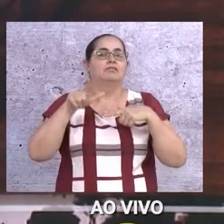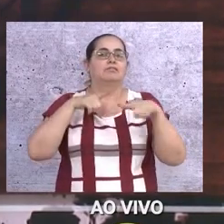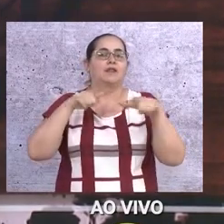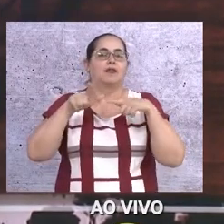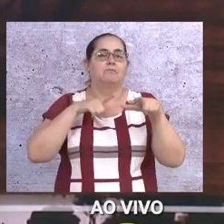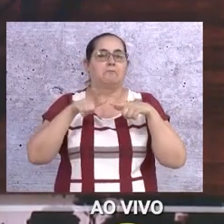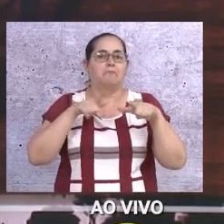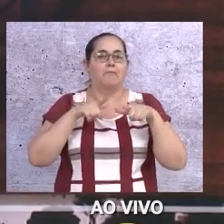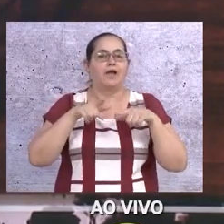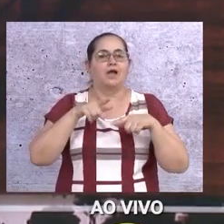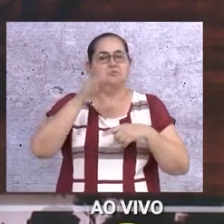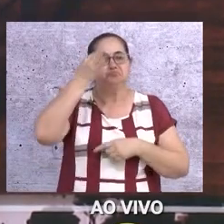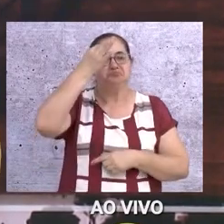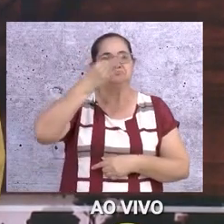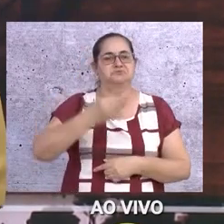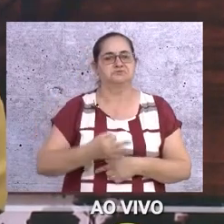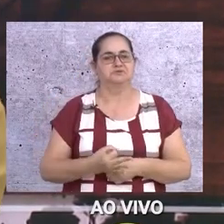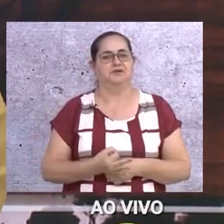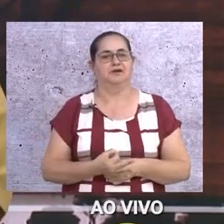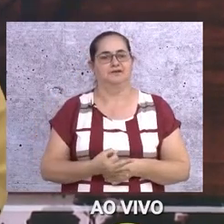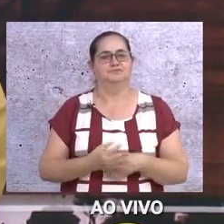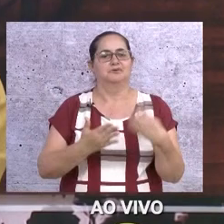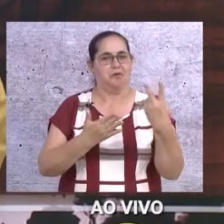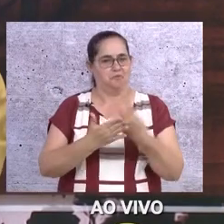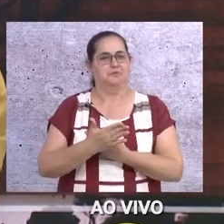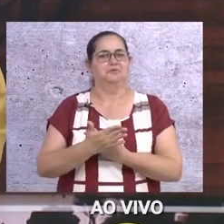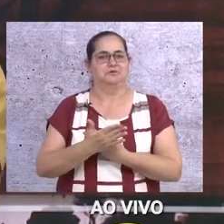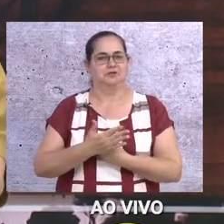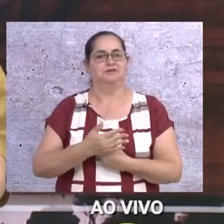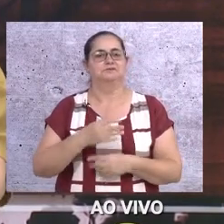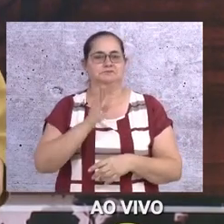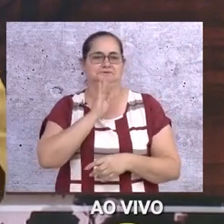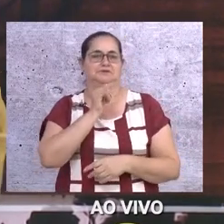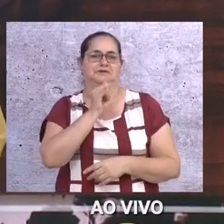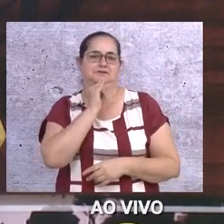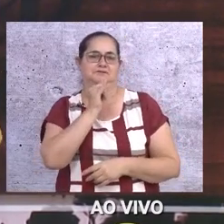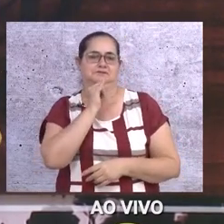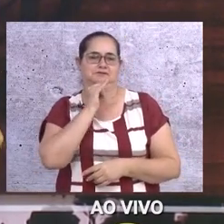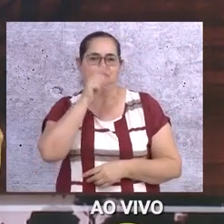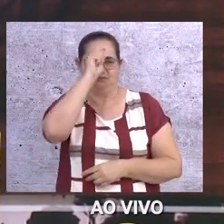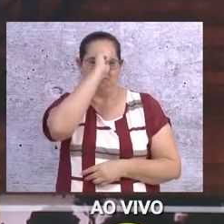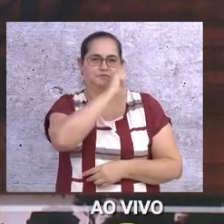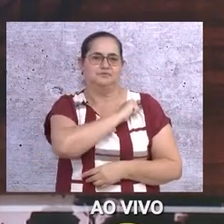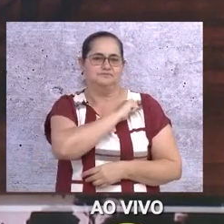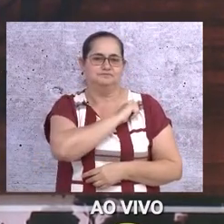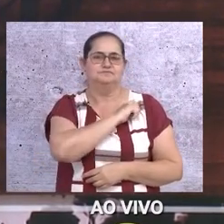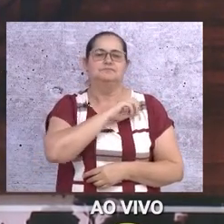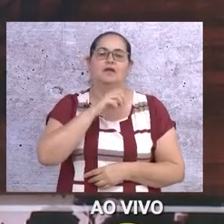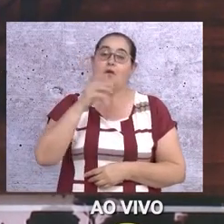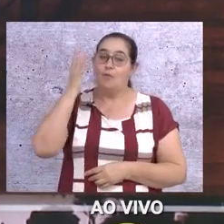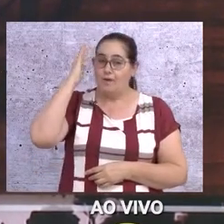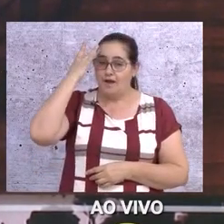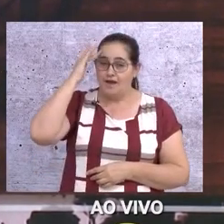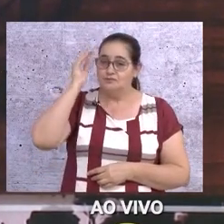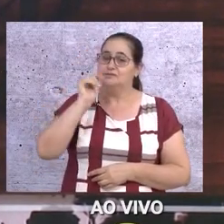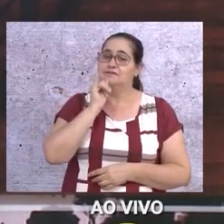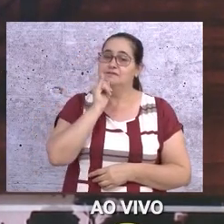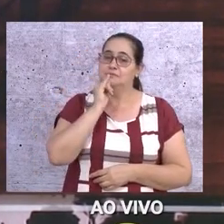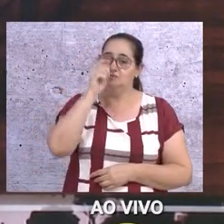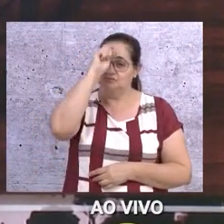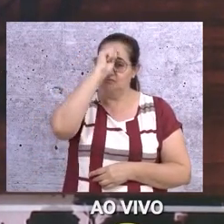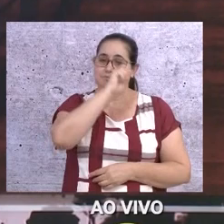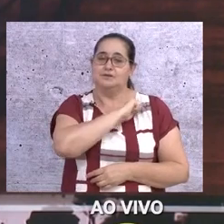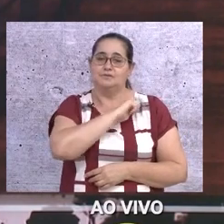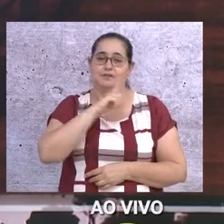e sistemas que funcionam na nossa cidade. Fica o exemplo de Rio Preto, né? Eu acho que o exemplo de Rio Preto ainda vai até um pouquinho além, né,